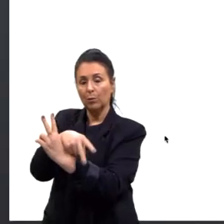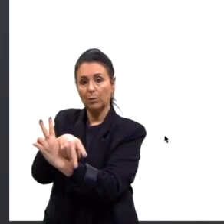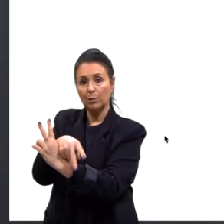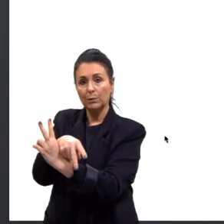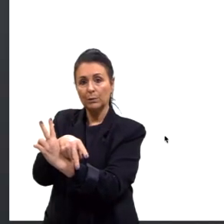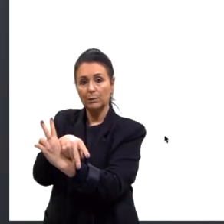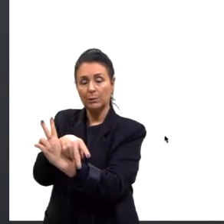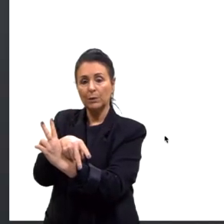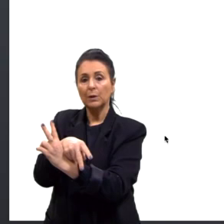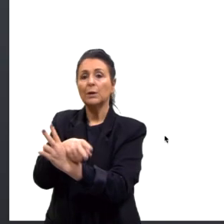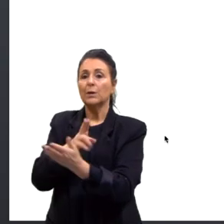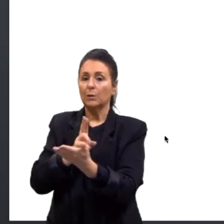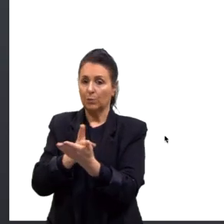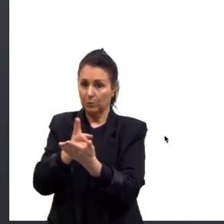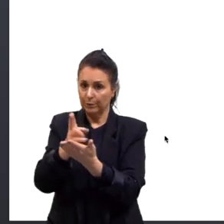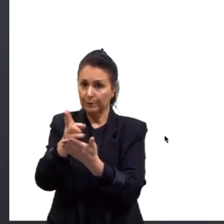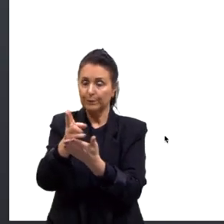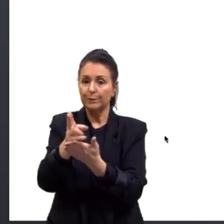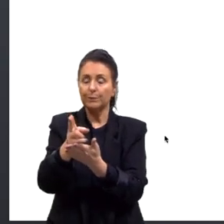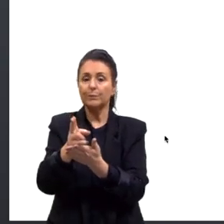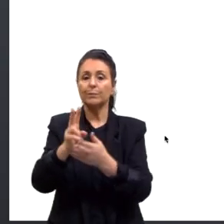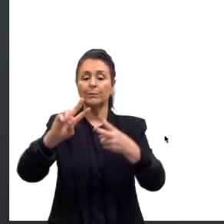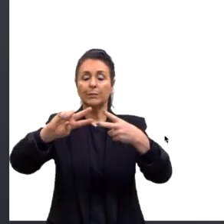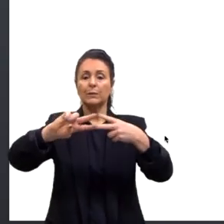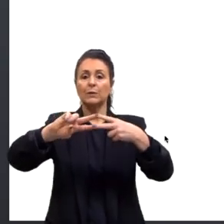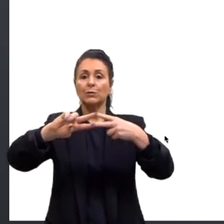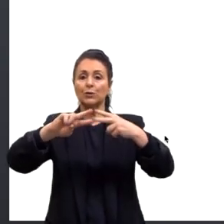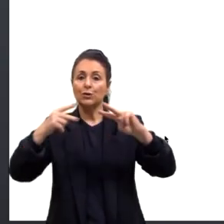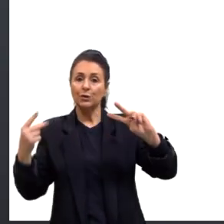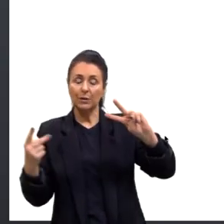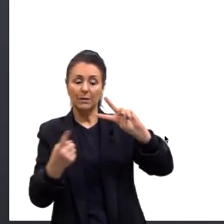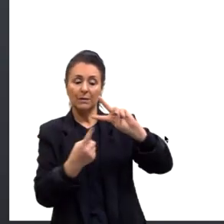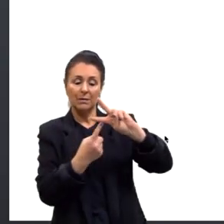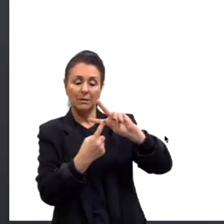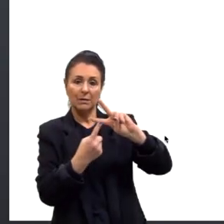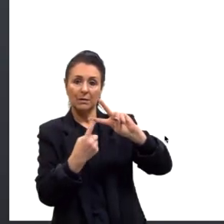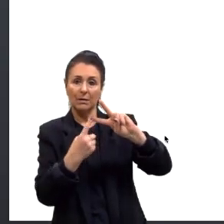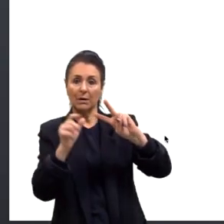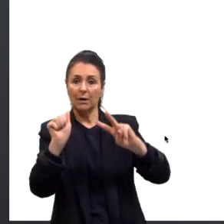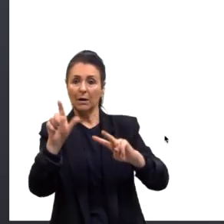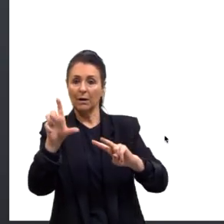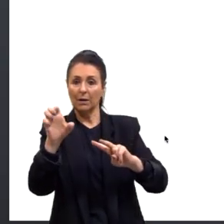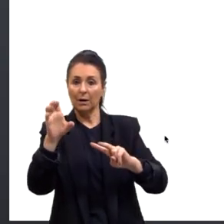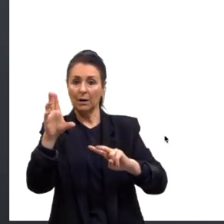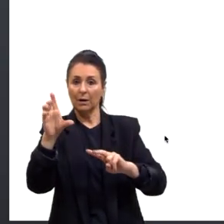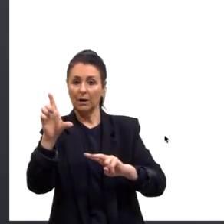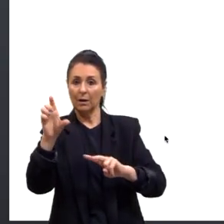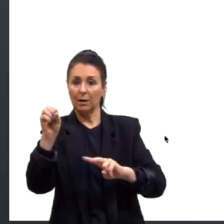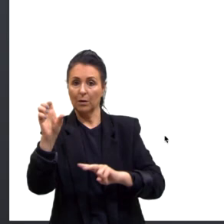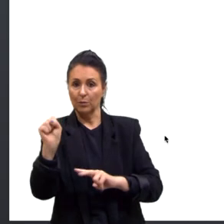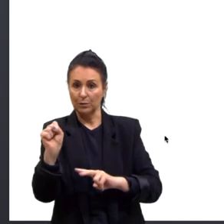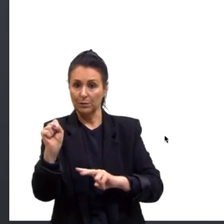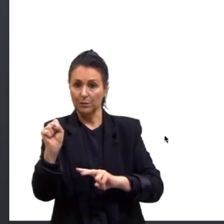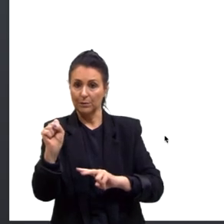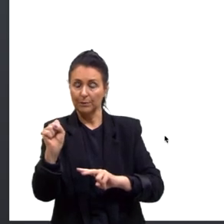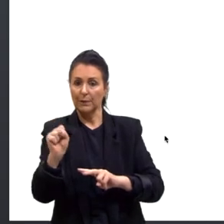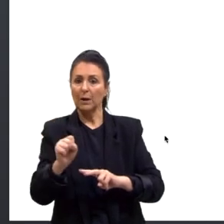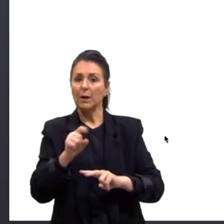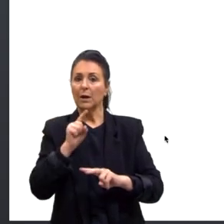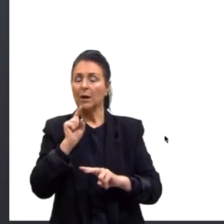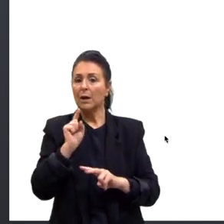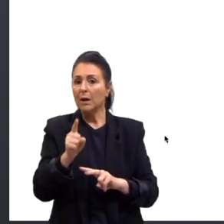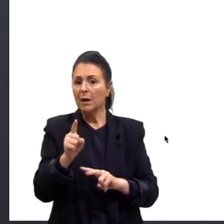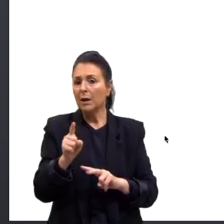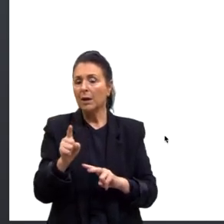diante. Então, são chamados de genes alelos. Eles vão determinar, então, eles determinam uma